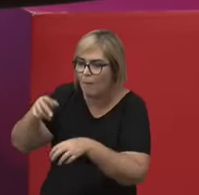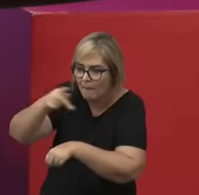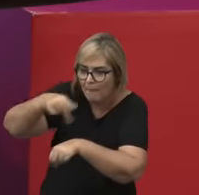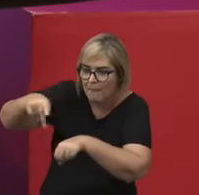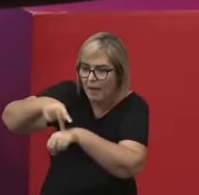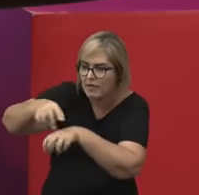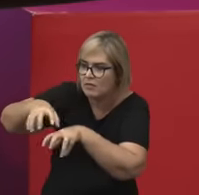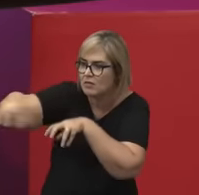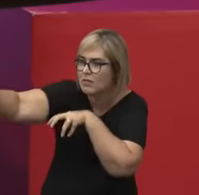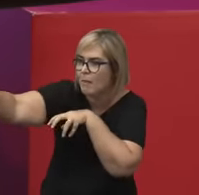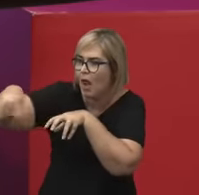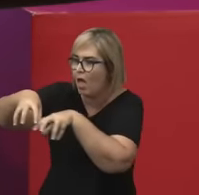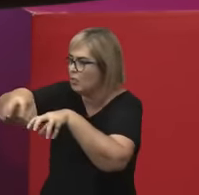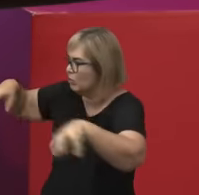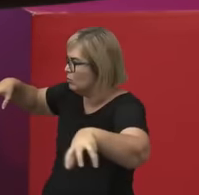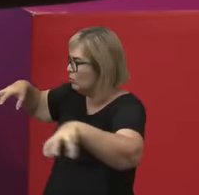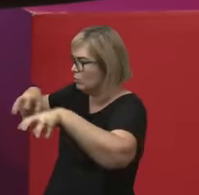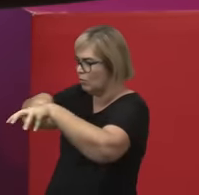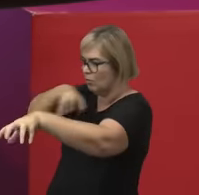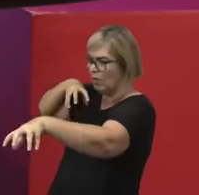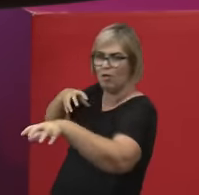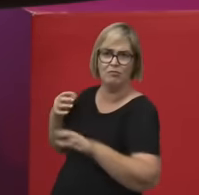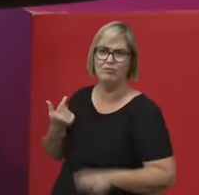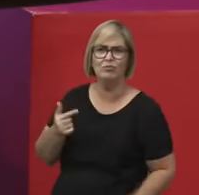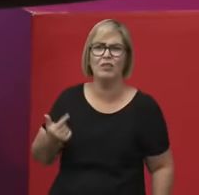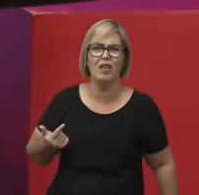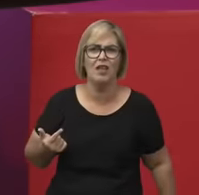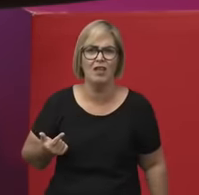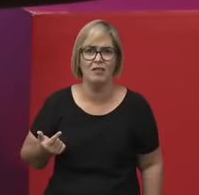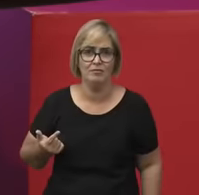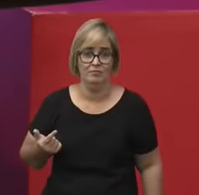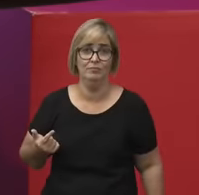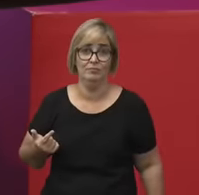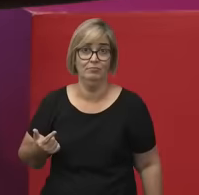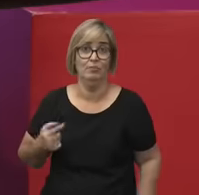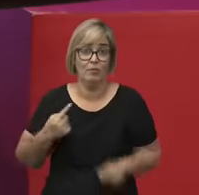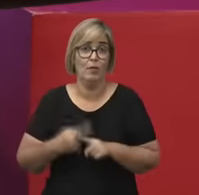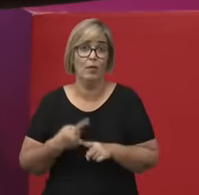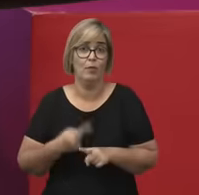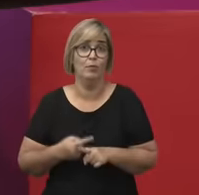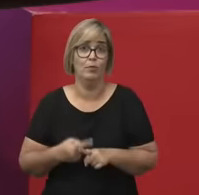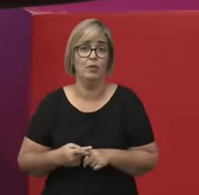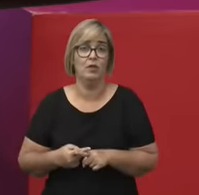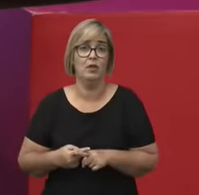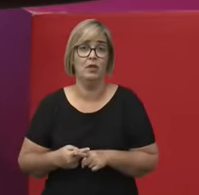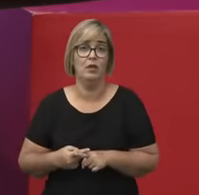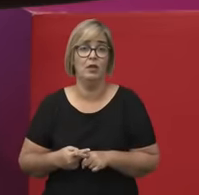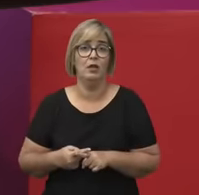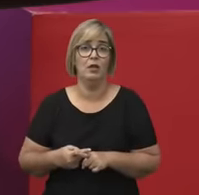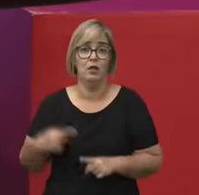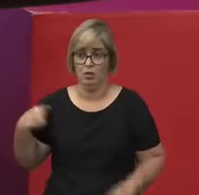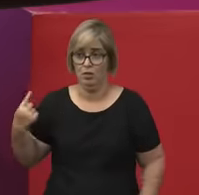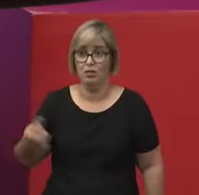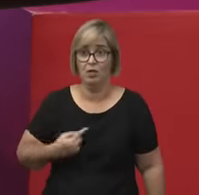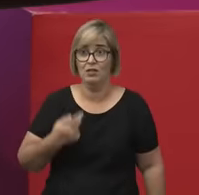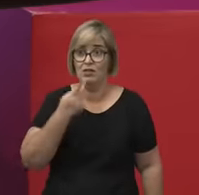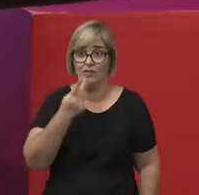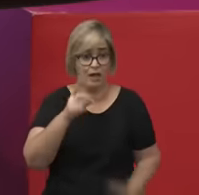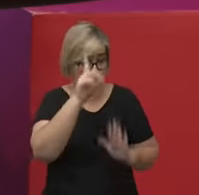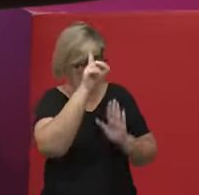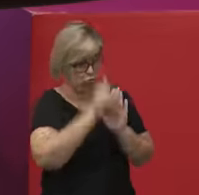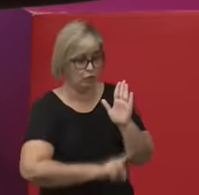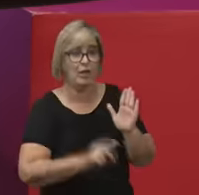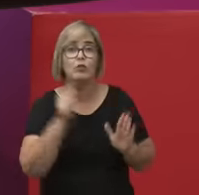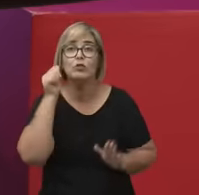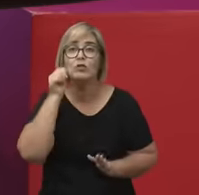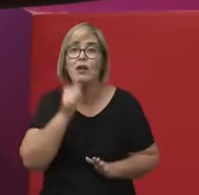mulheres filósofas, um isolamento das questões, porque, afinal de contas, a gente fala do direito das mulheres de